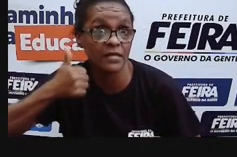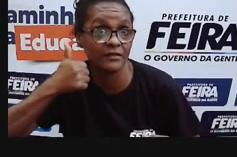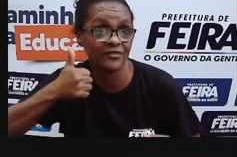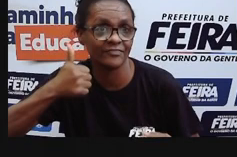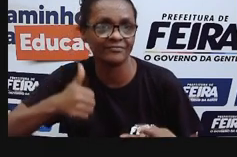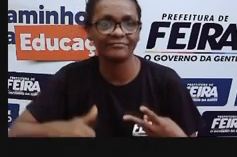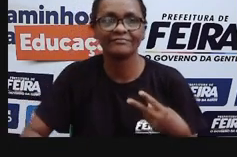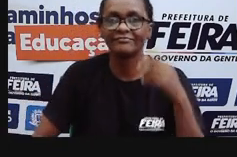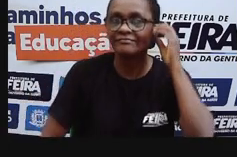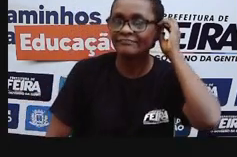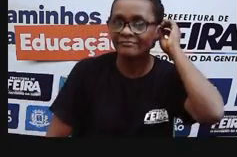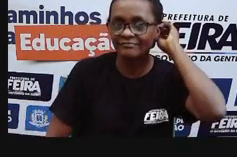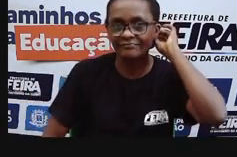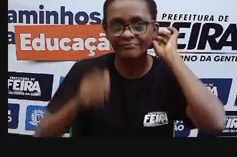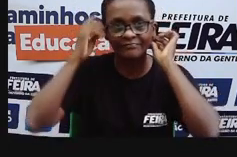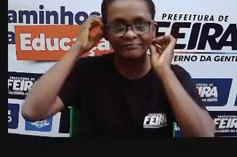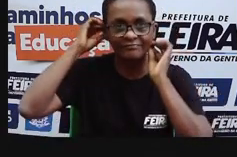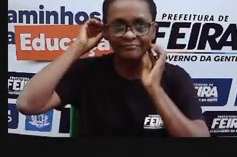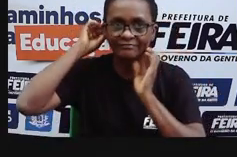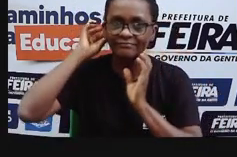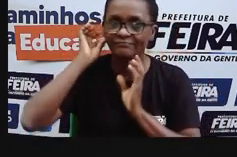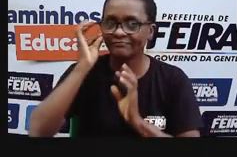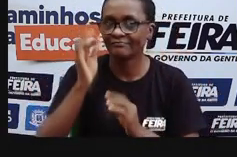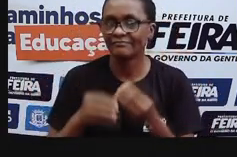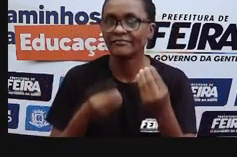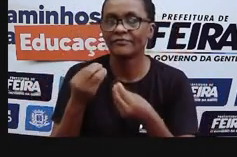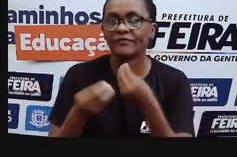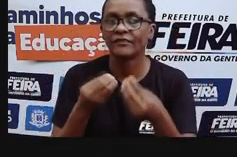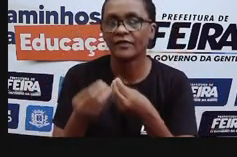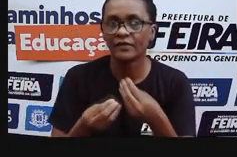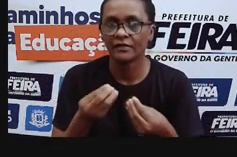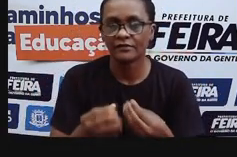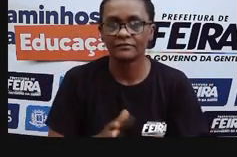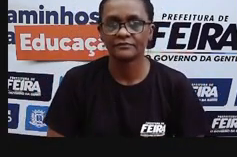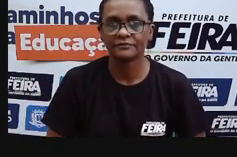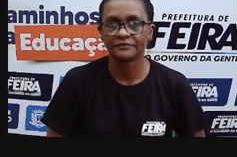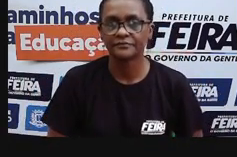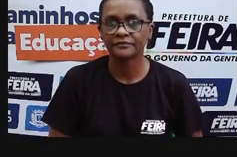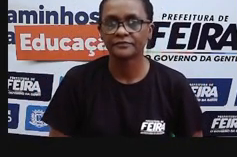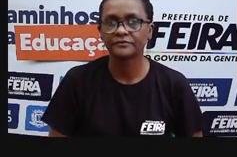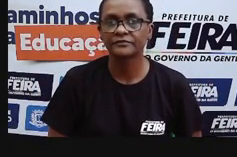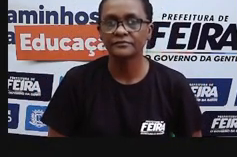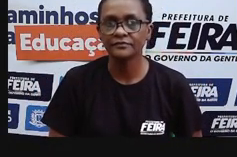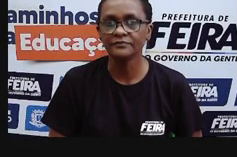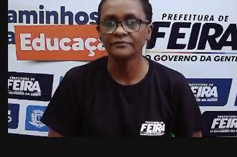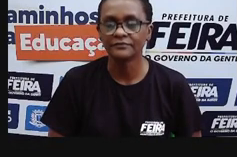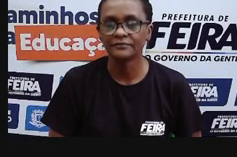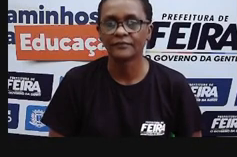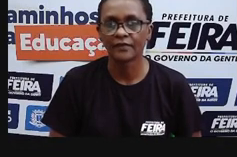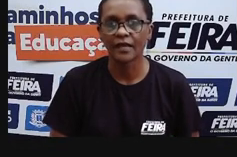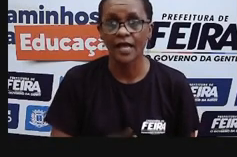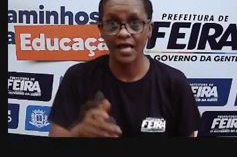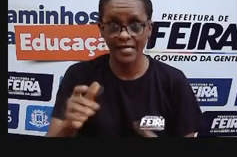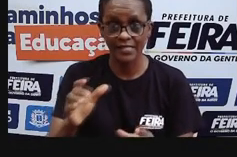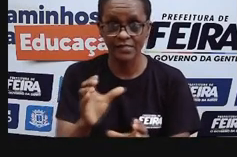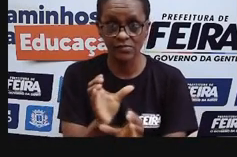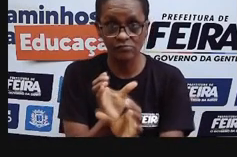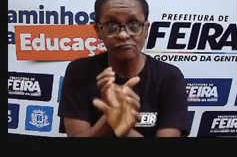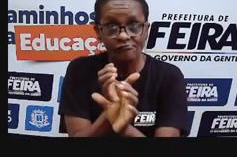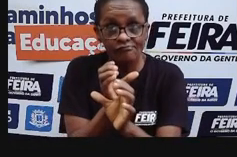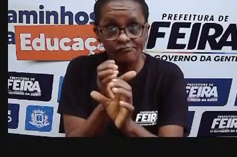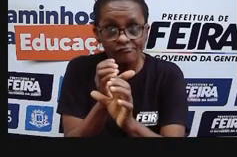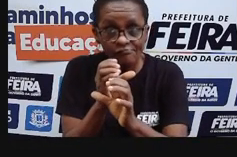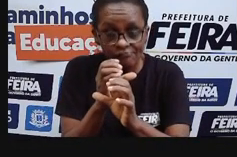esse tubo, né? Que a gente vai chamar de objetiva, que é uma lente que está mais próximo do objeto. E aí o que